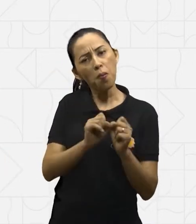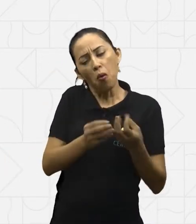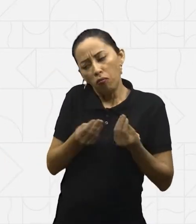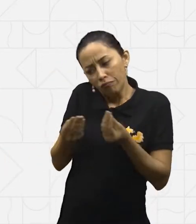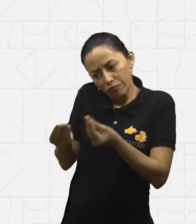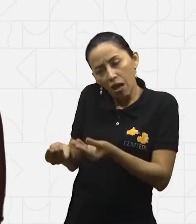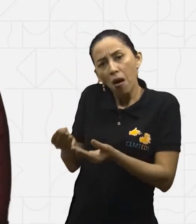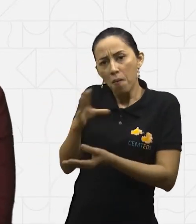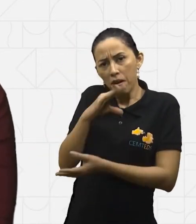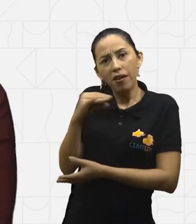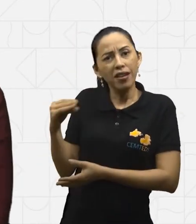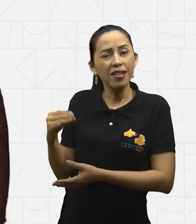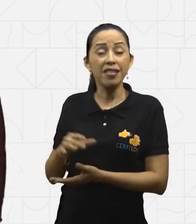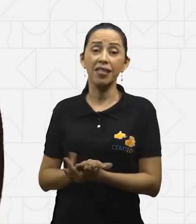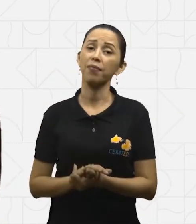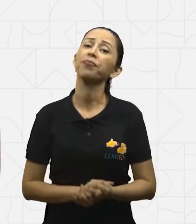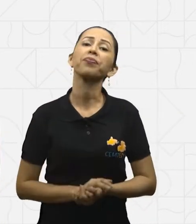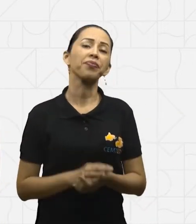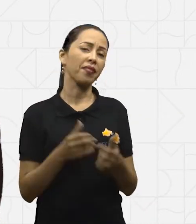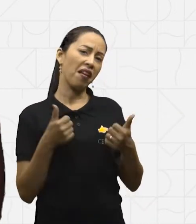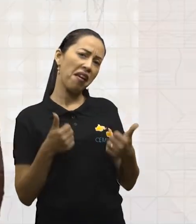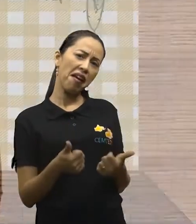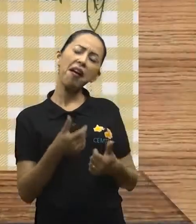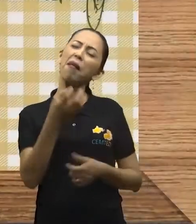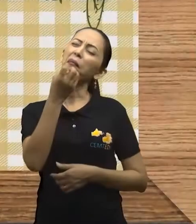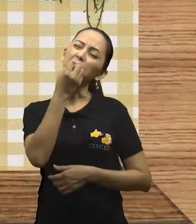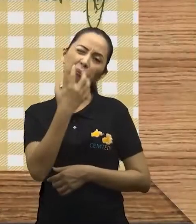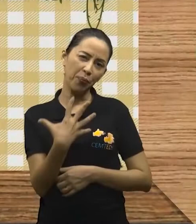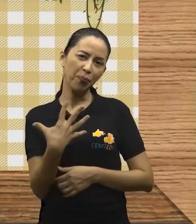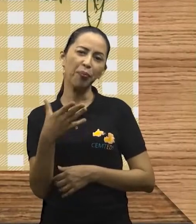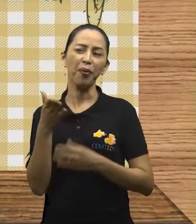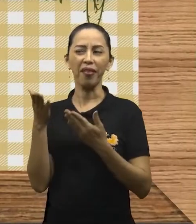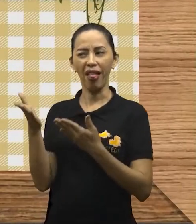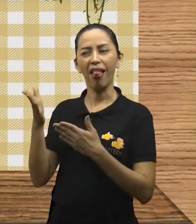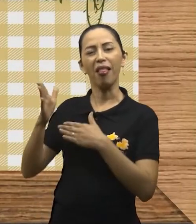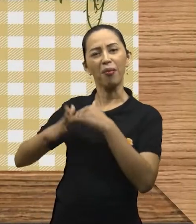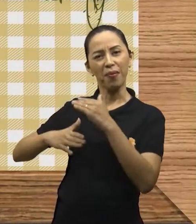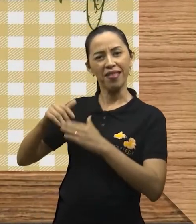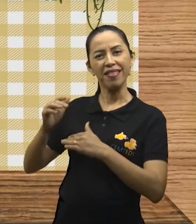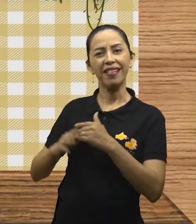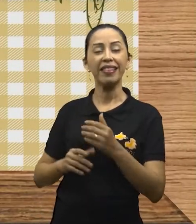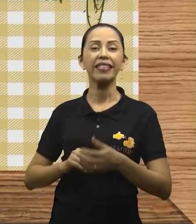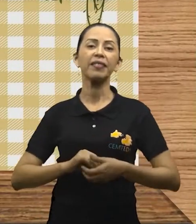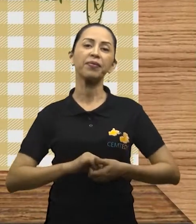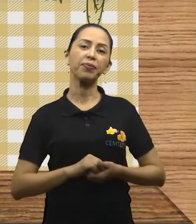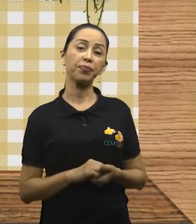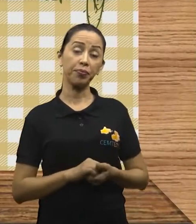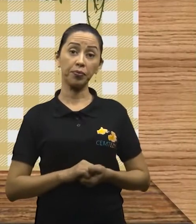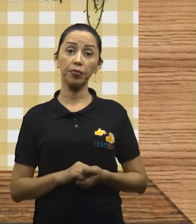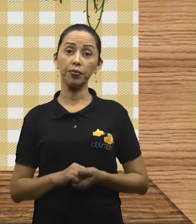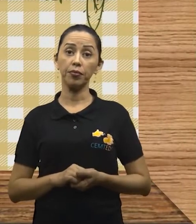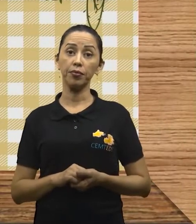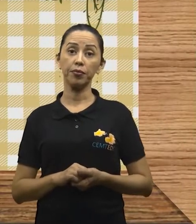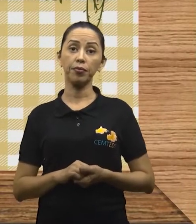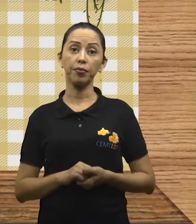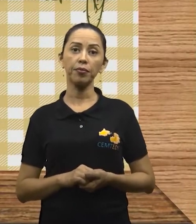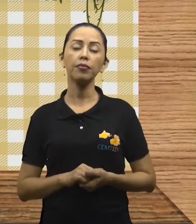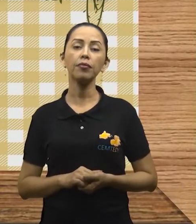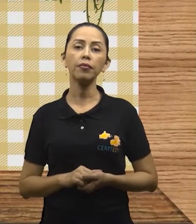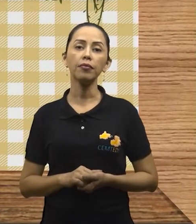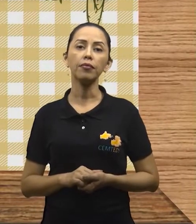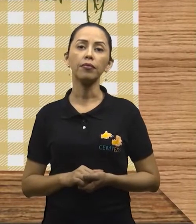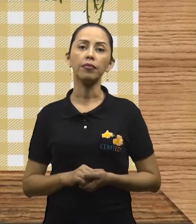uma especialista, não é? Vamos lá para a roleta? Girando. Para. Já foi.